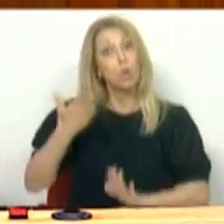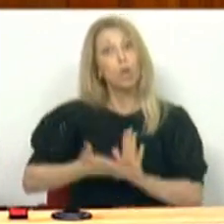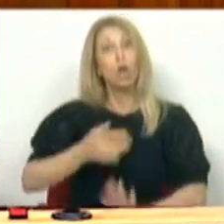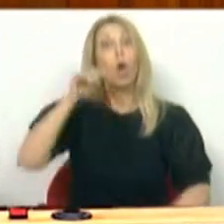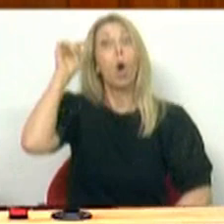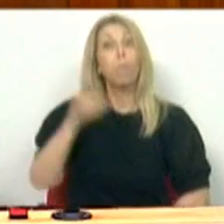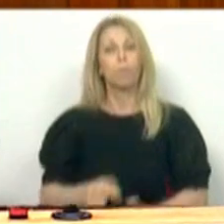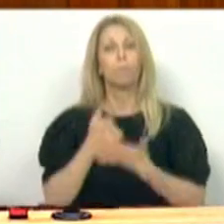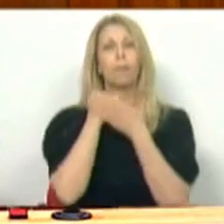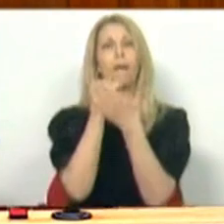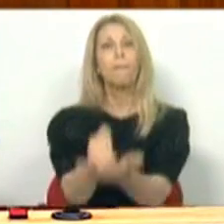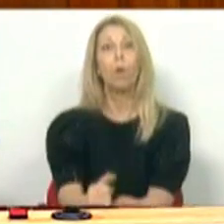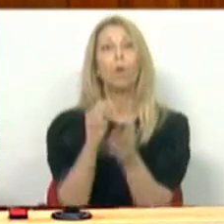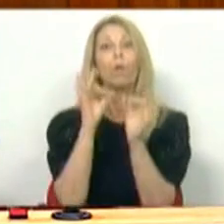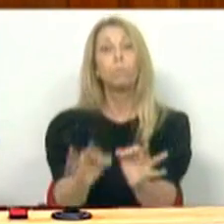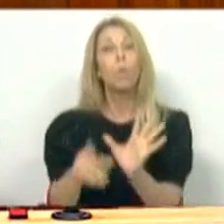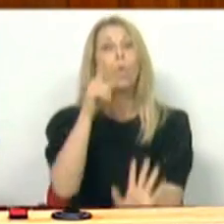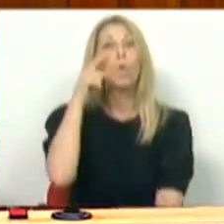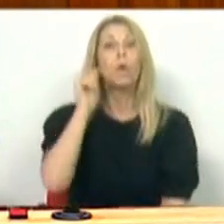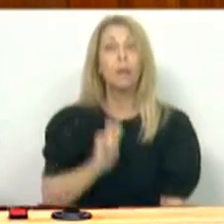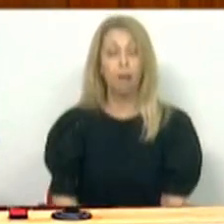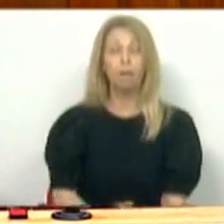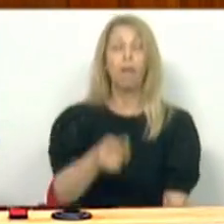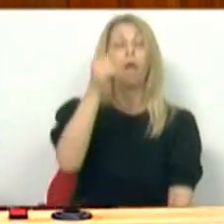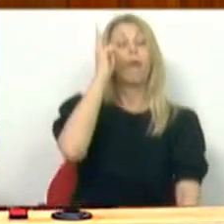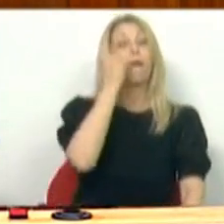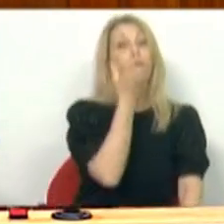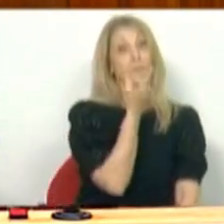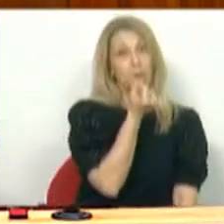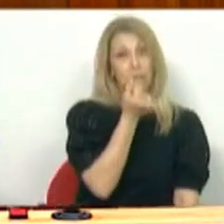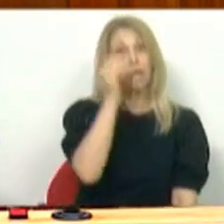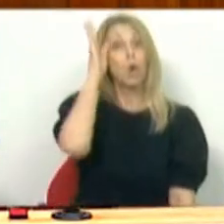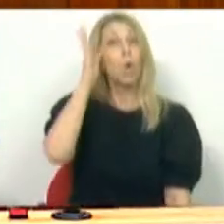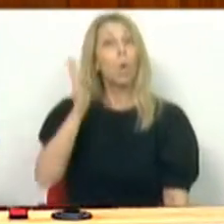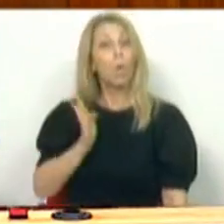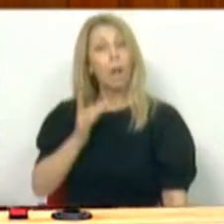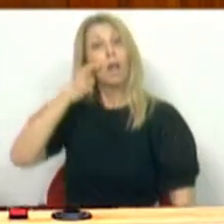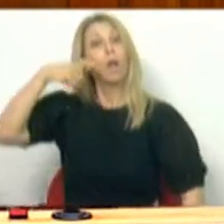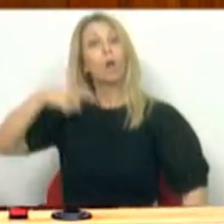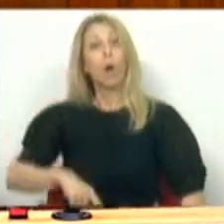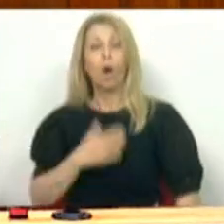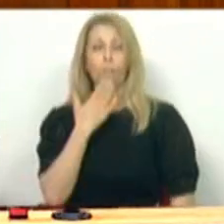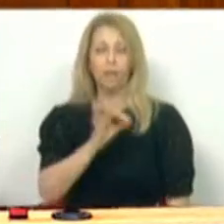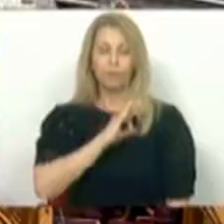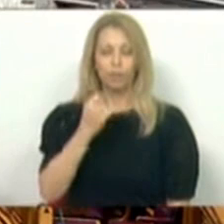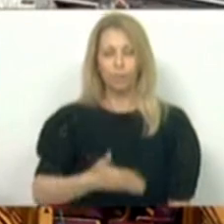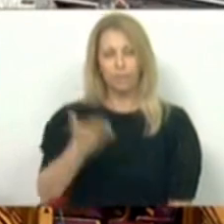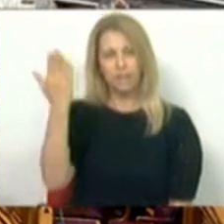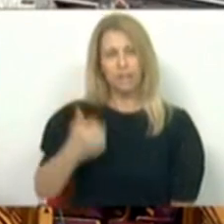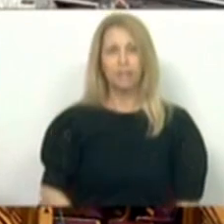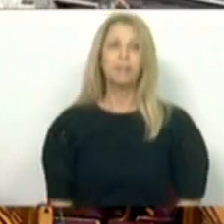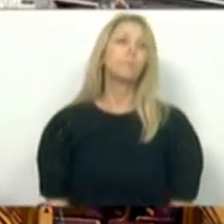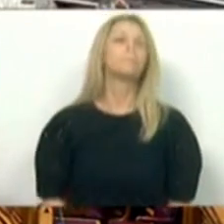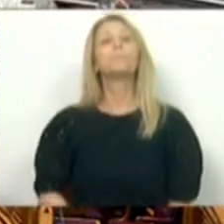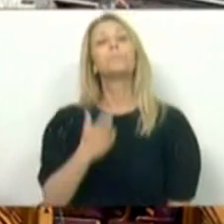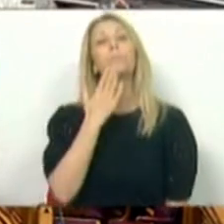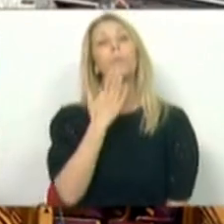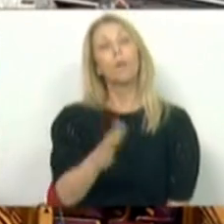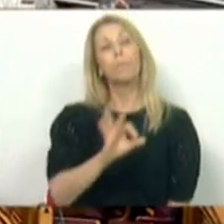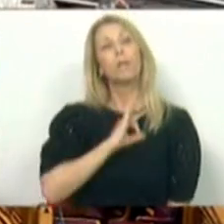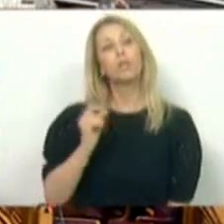Ucrânia do ponto de vista financeiro, do ponto de vista militar e do ponto de vista humanitário. Muito obrigado, Presidente. Muito obrigado, Sr.